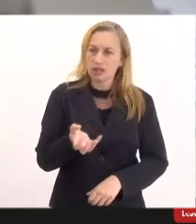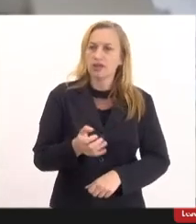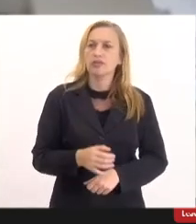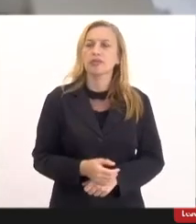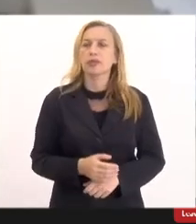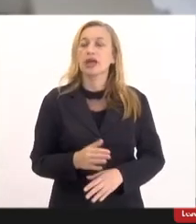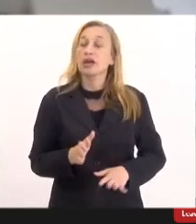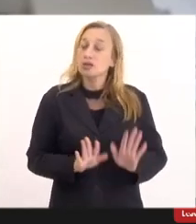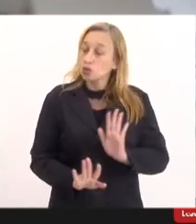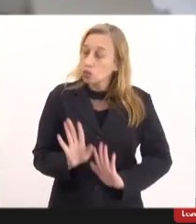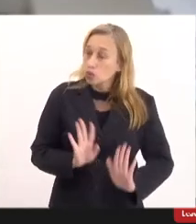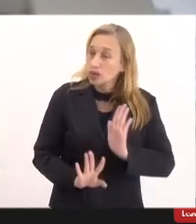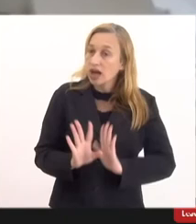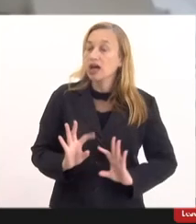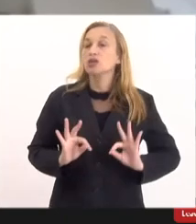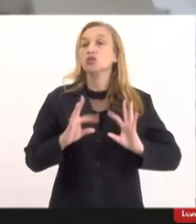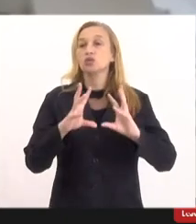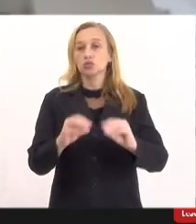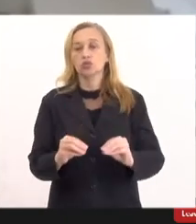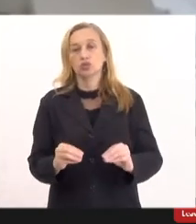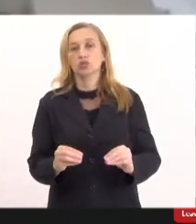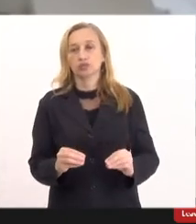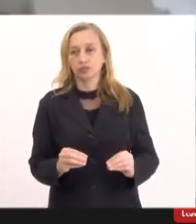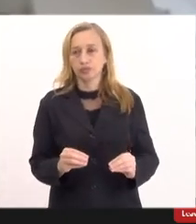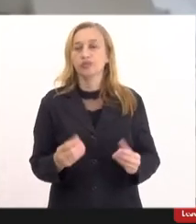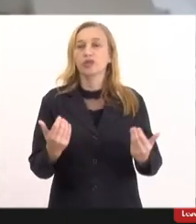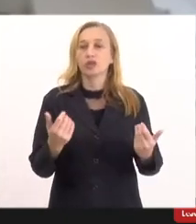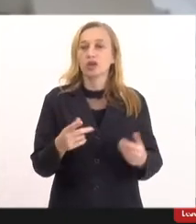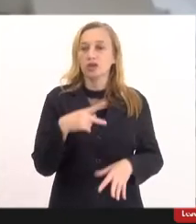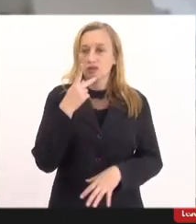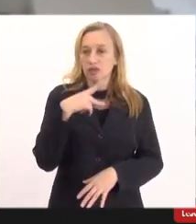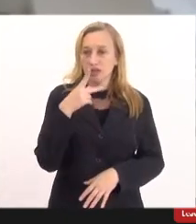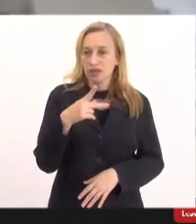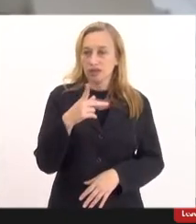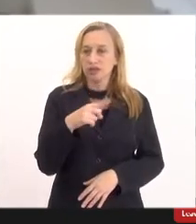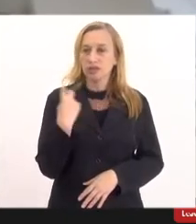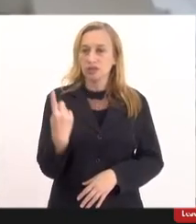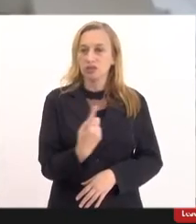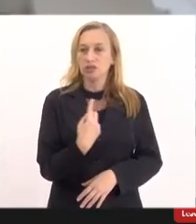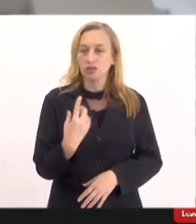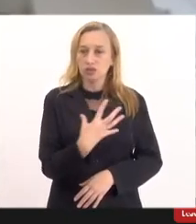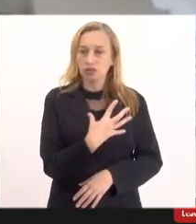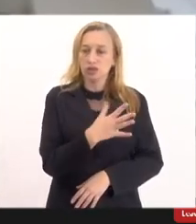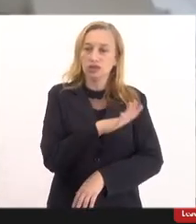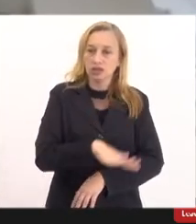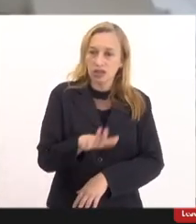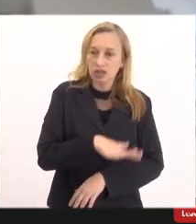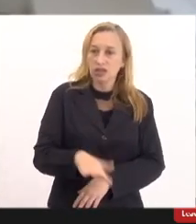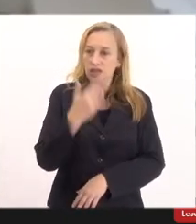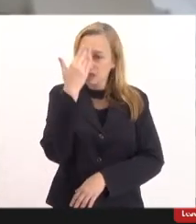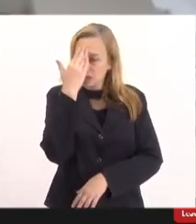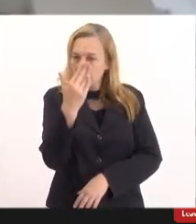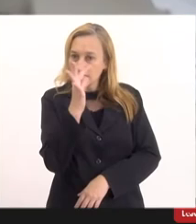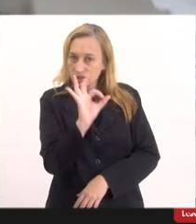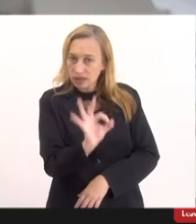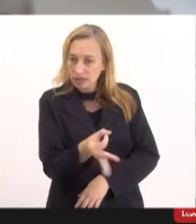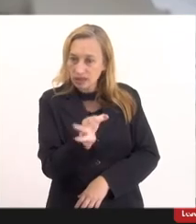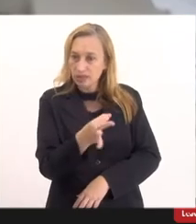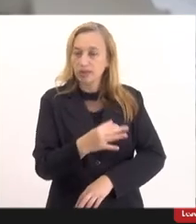com muita prudência muita precaução pois estamos falando das nossas crianças eu agradeço imensamente